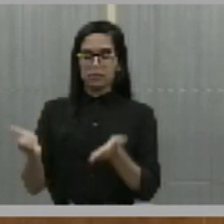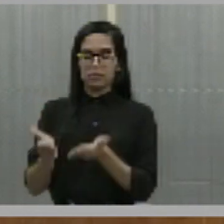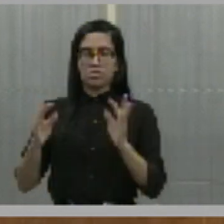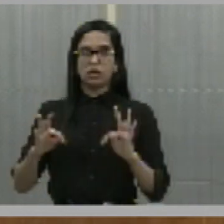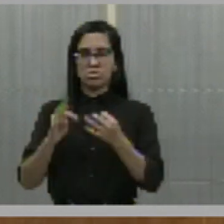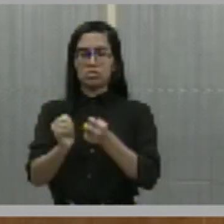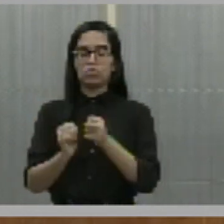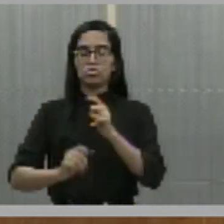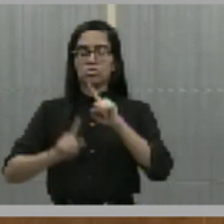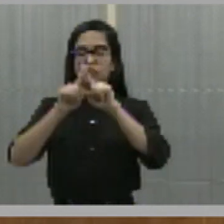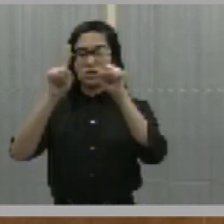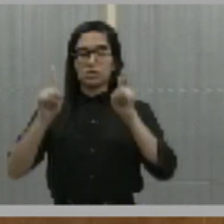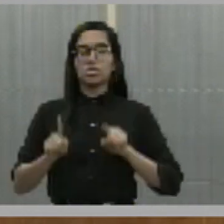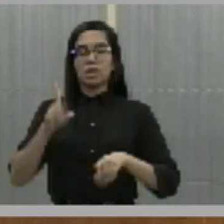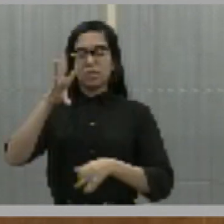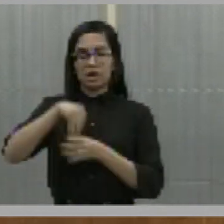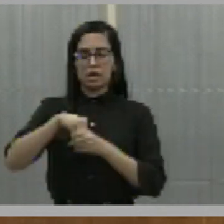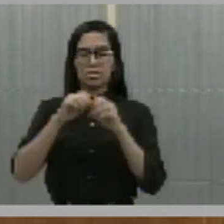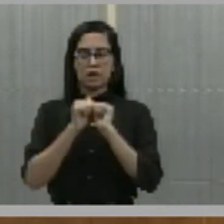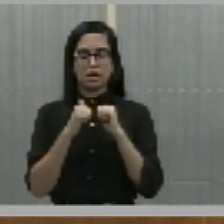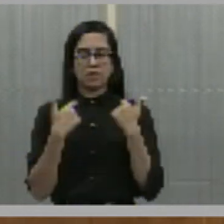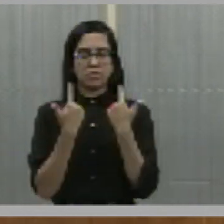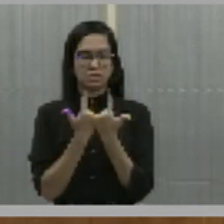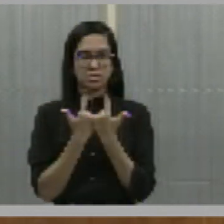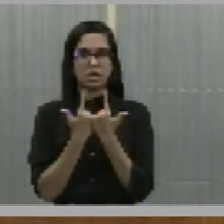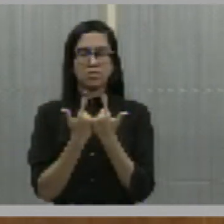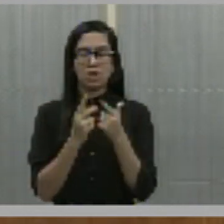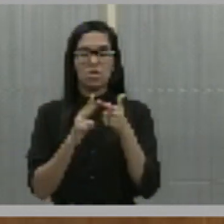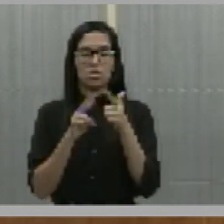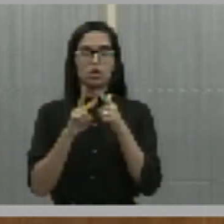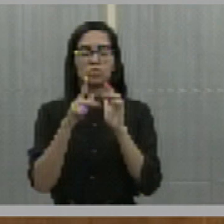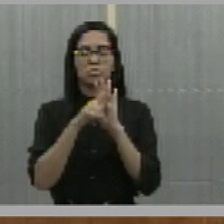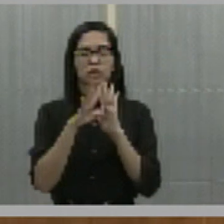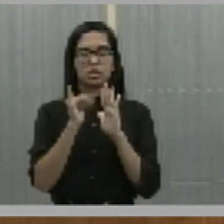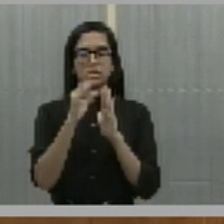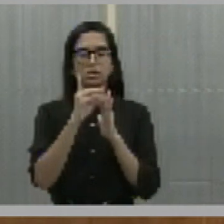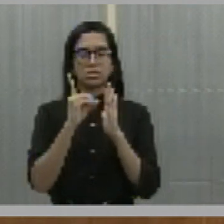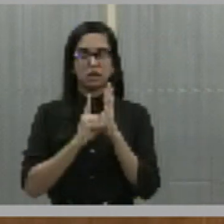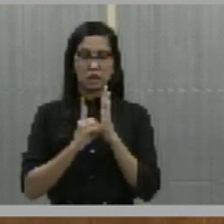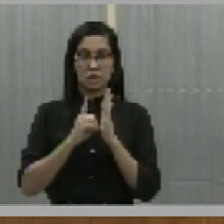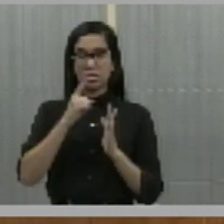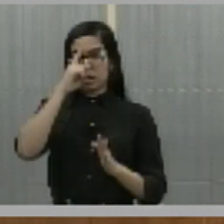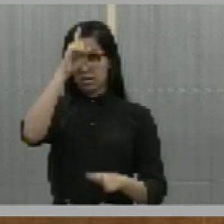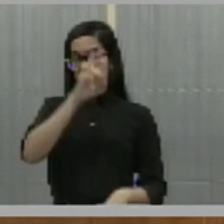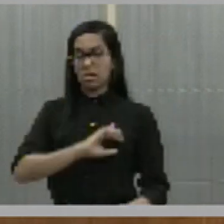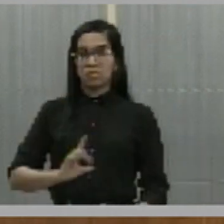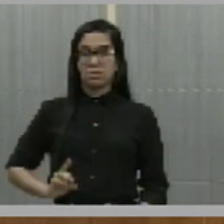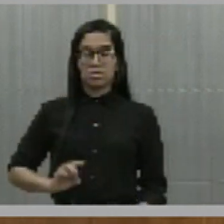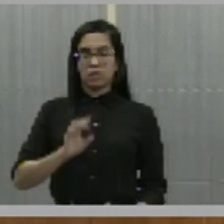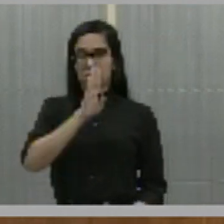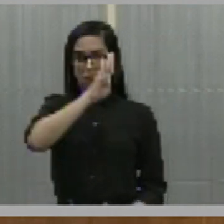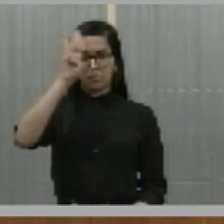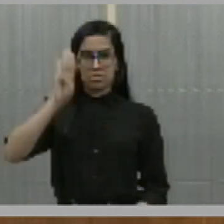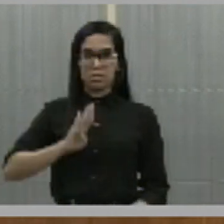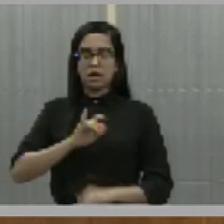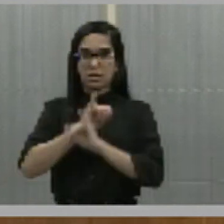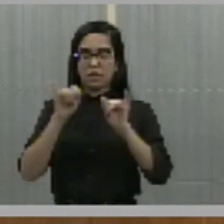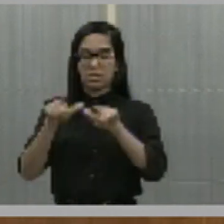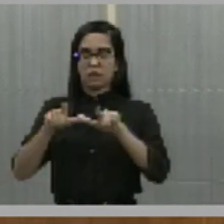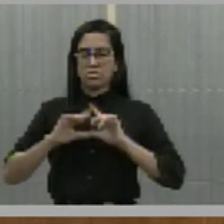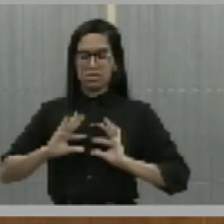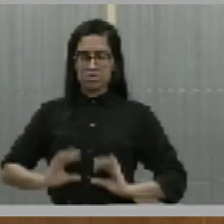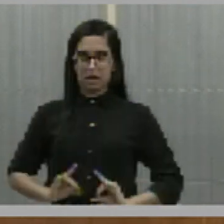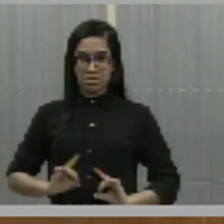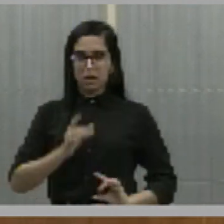servidor da Assembleia Relativa do Estado do Piauí. Dois projetos de declaração legislativa. Um de autoriza o deputado Bárbara do Firmino, que dispõe sobre a concessão de títulos da Daniela, senhor